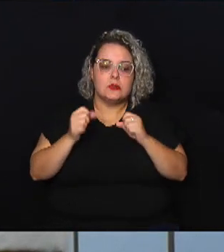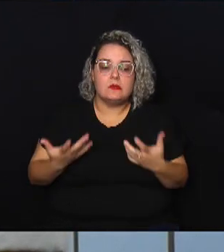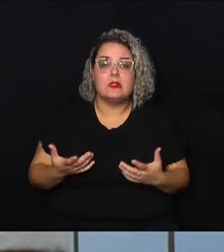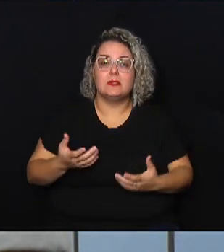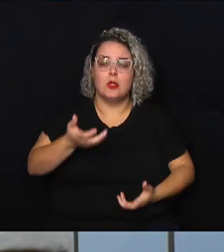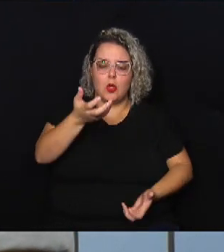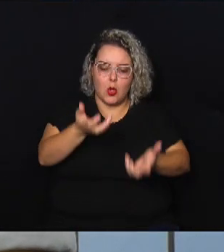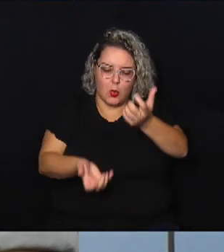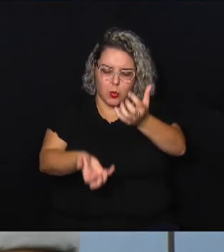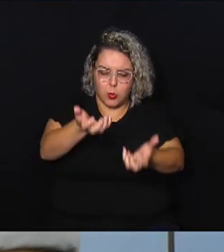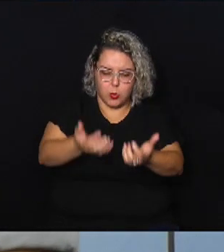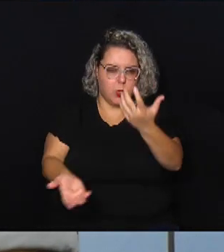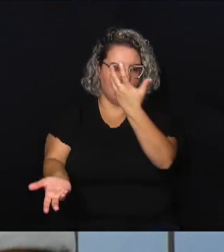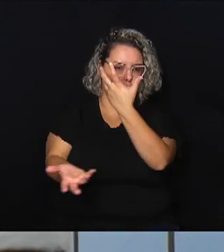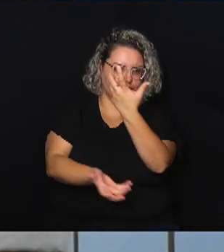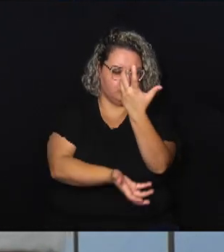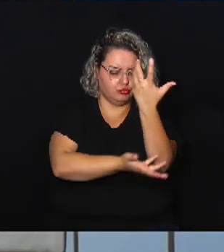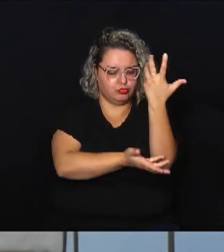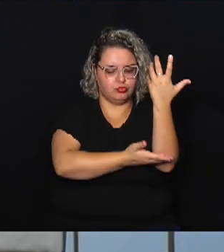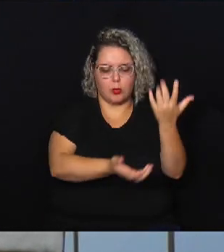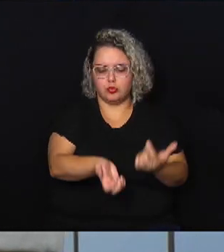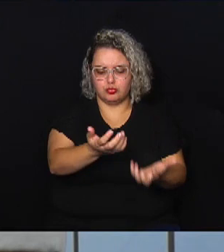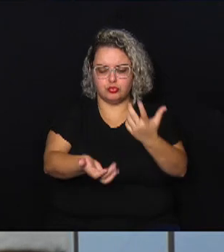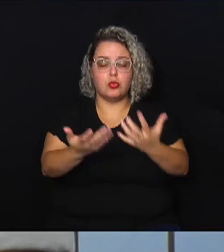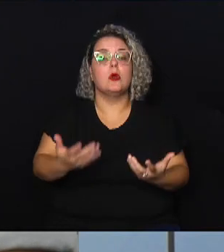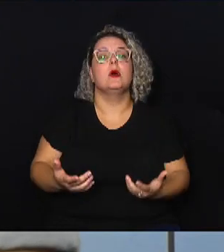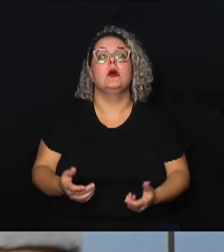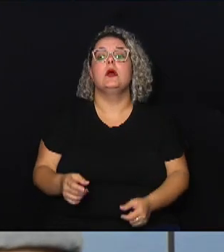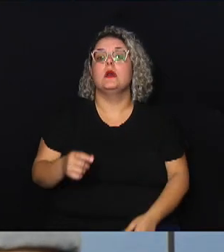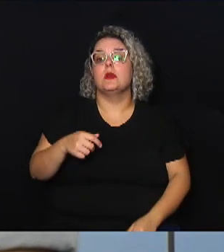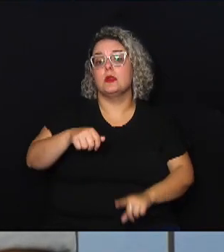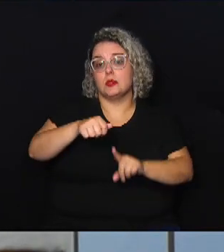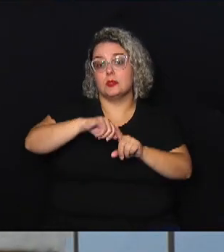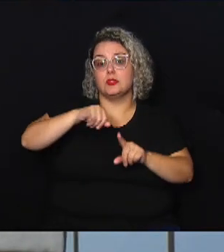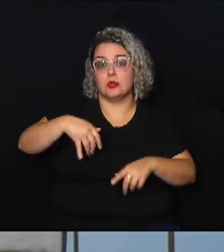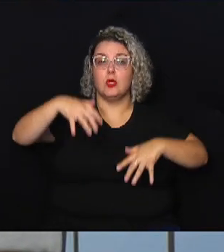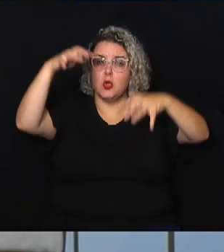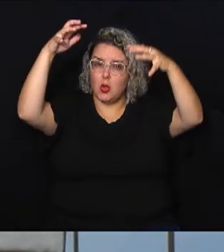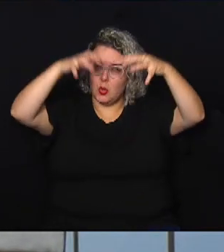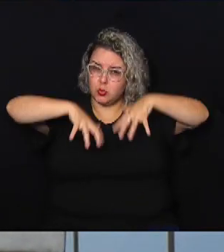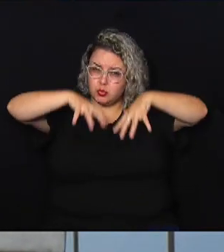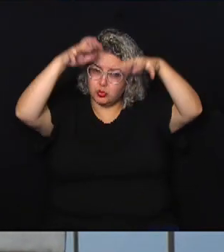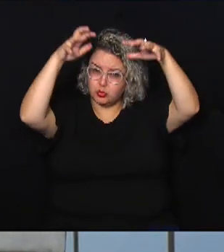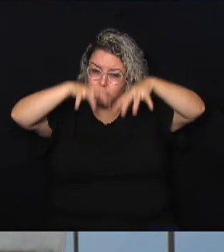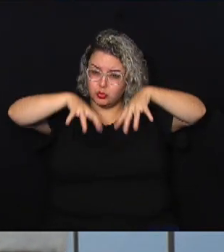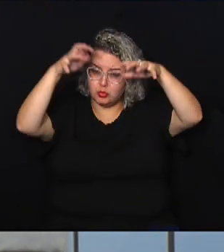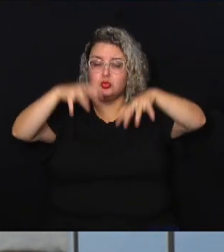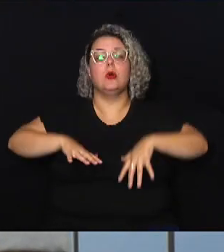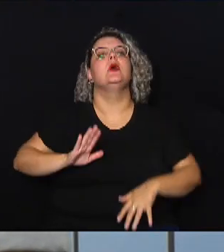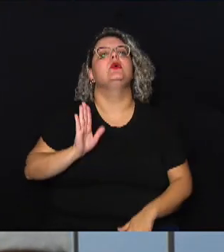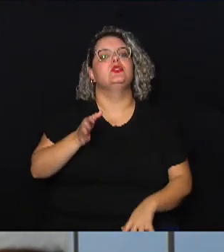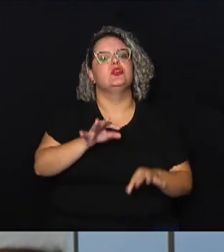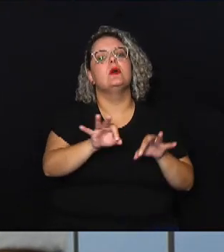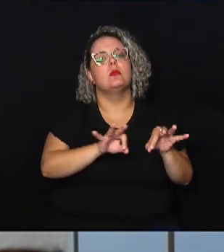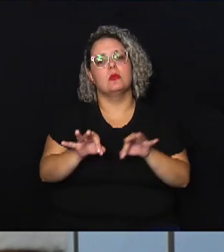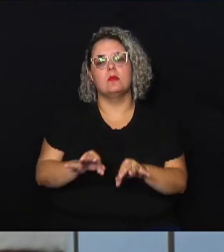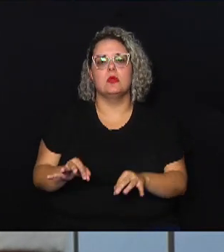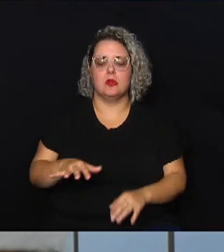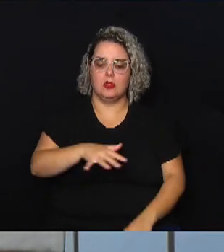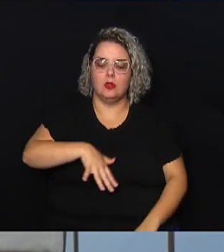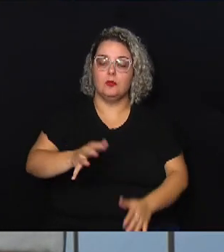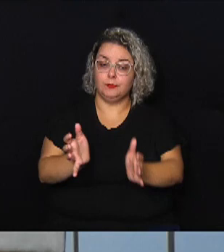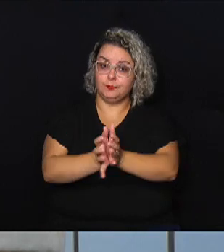na época do verão a gente tem as chuvas intensas. Existe até uma operação que se chama chuvas intensas, que já visa preparar o nosso efetivo e